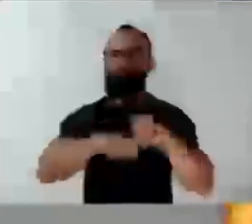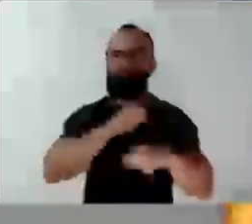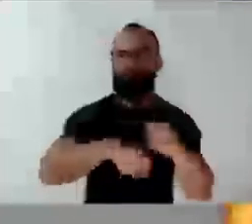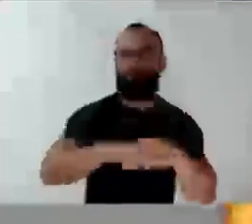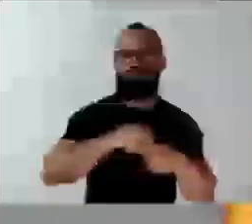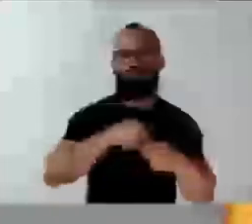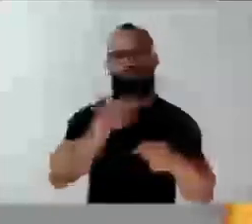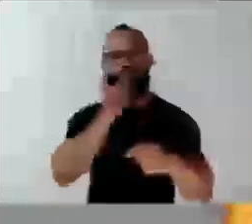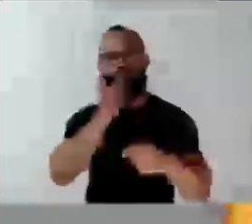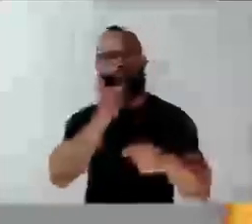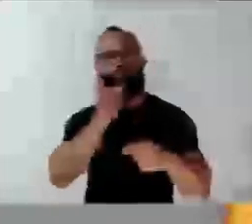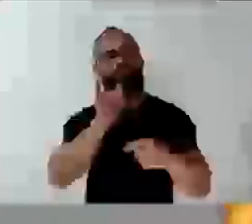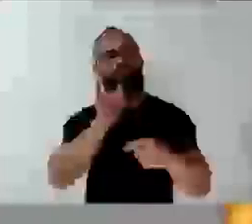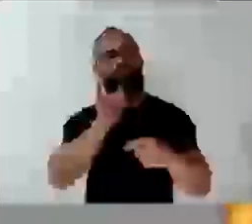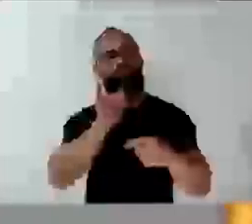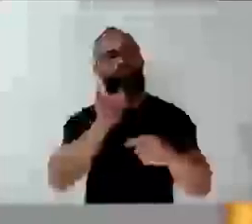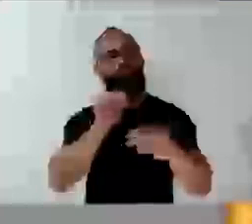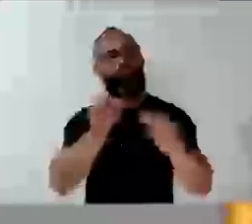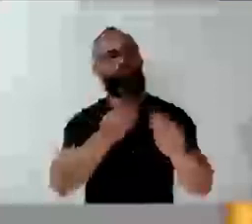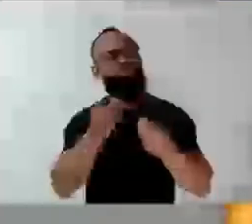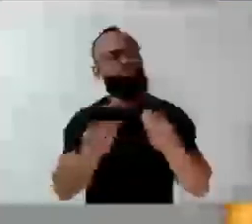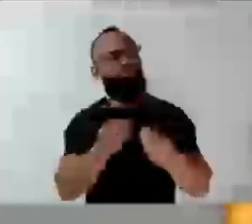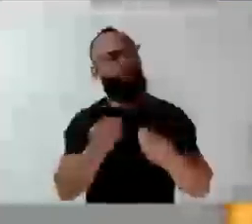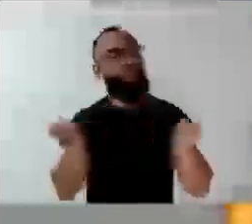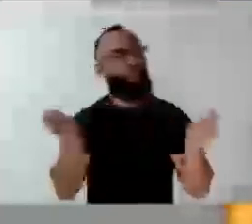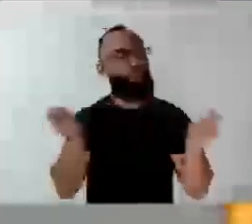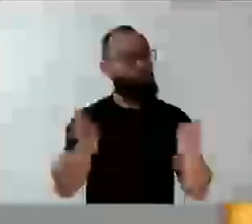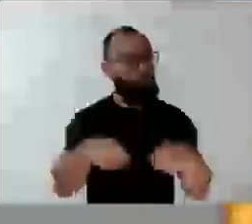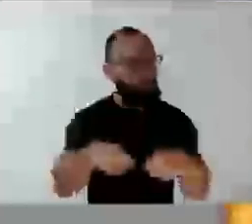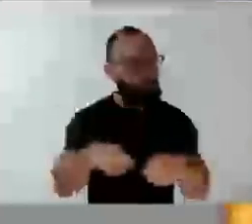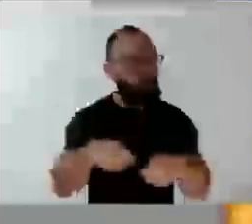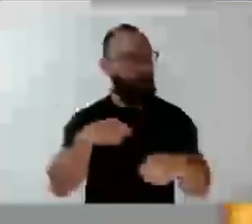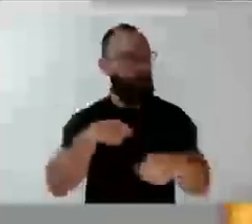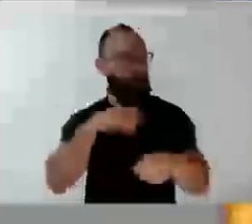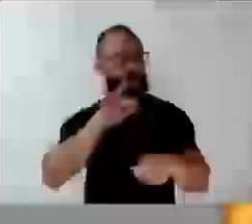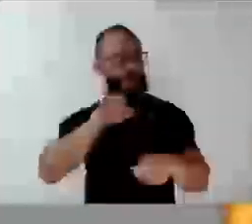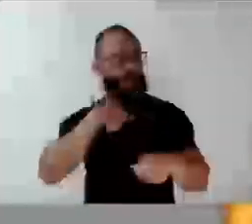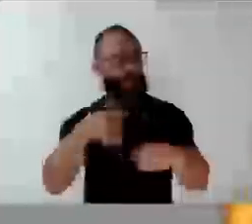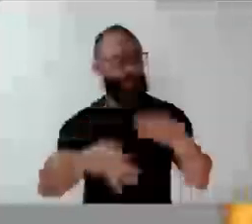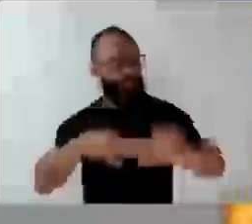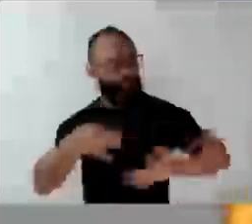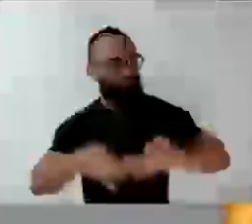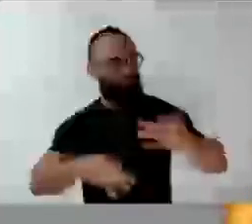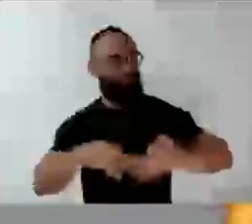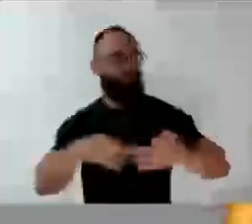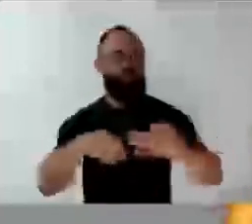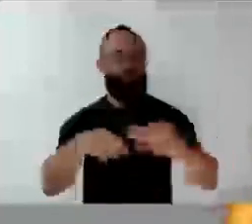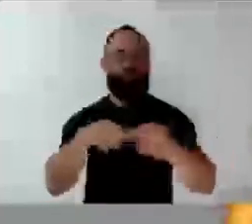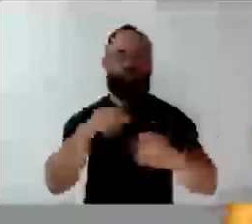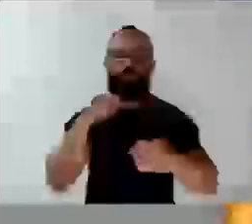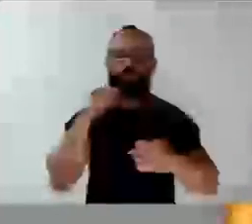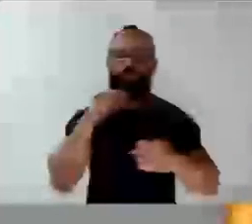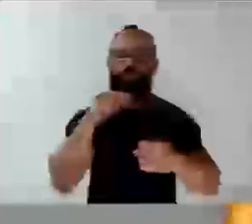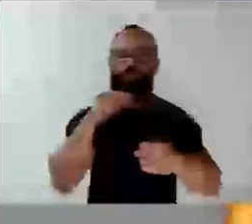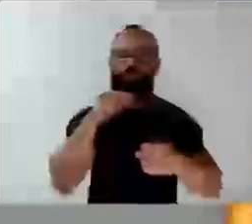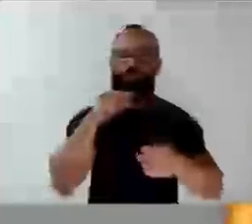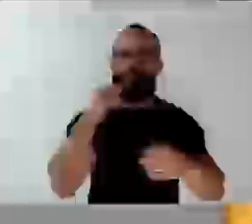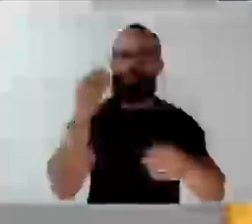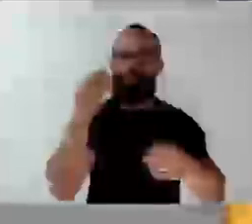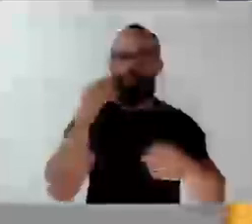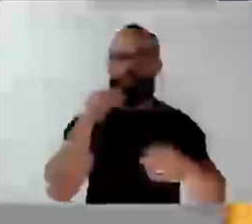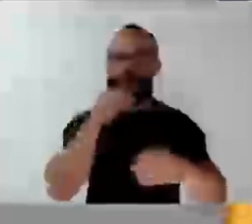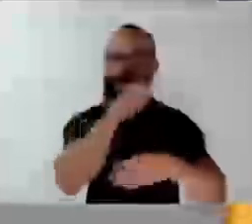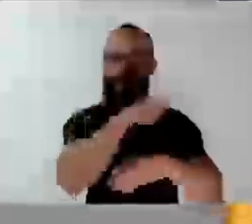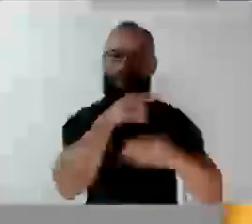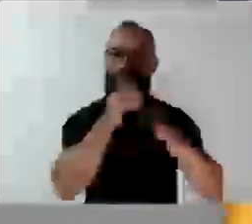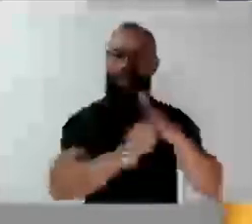feito, portanto, é bem provável que a equipe do jurídico da Prefeitura torne a empresa inelegível para participar